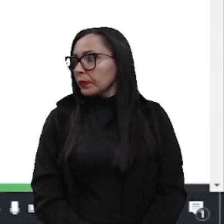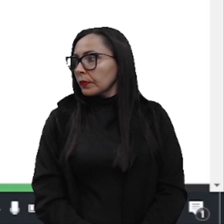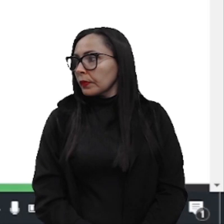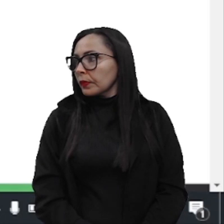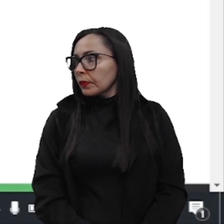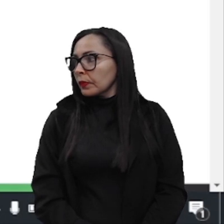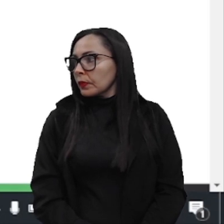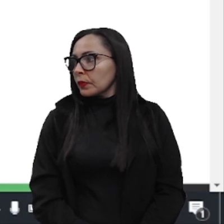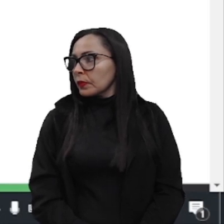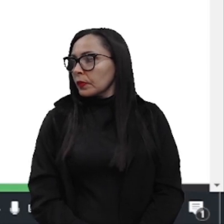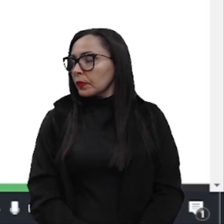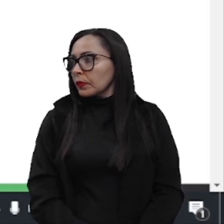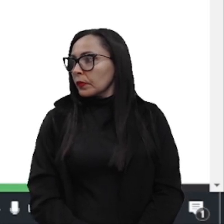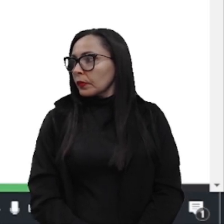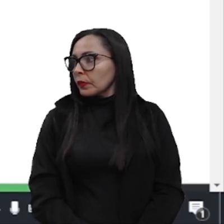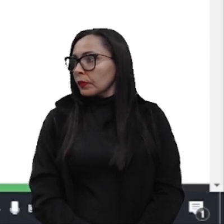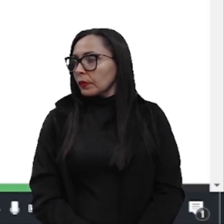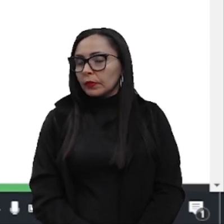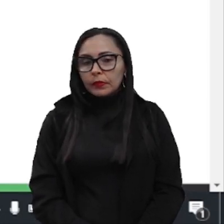Tá, tá, finalizando